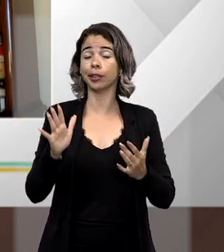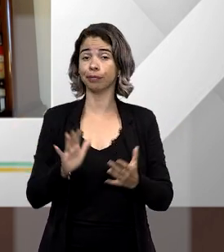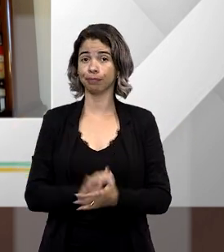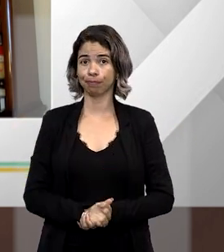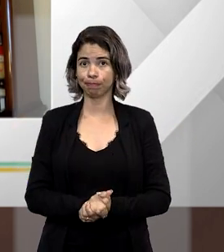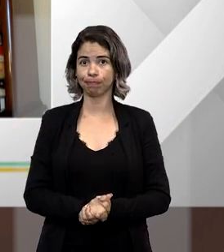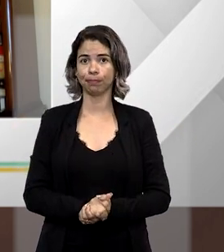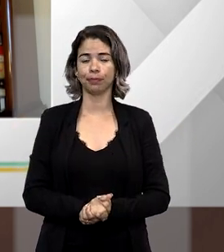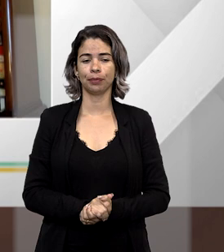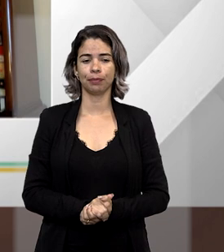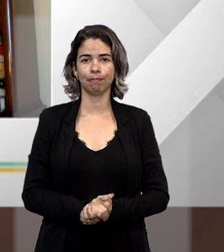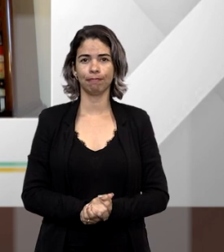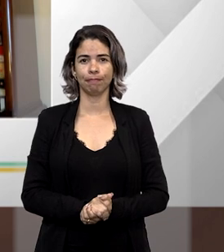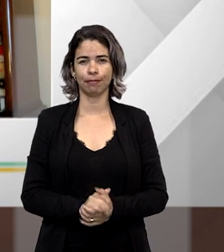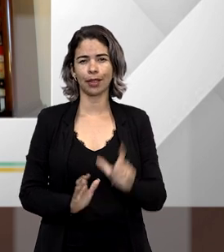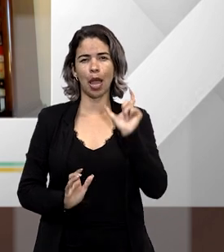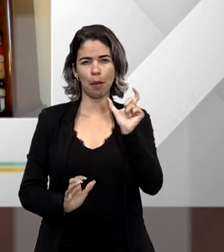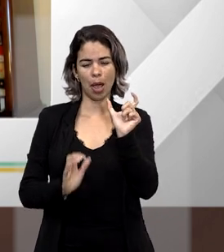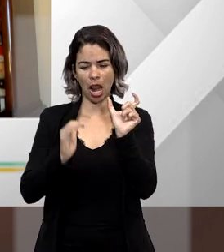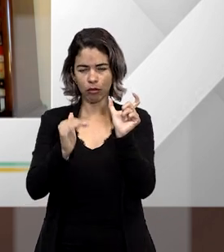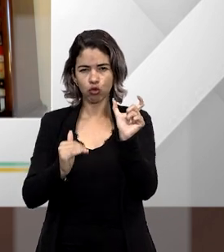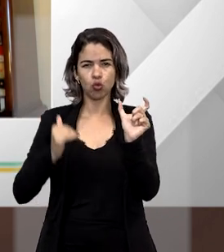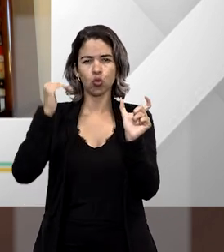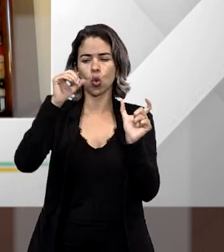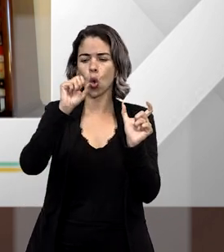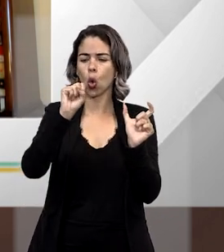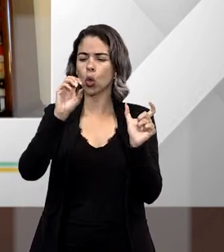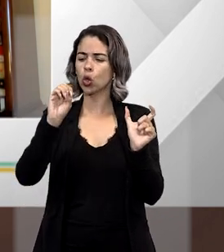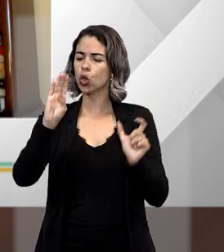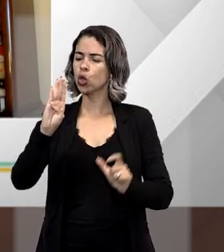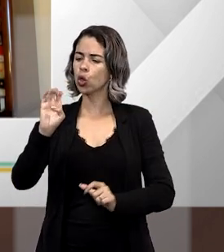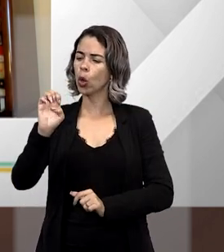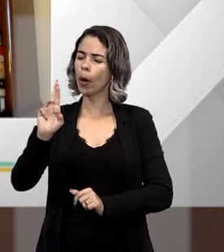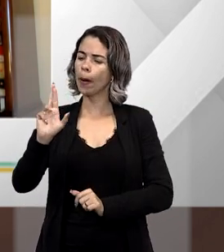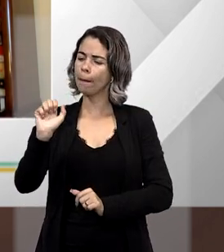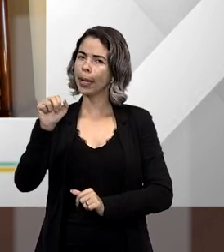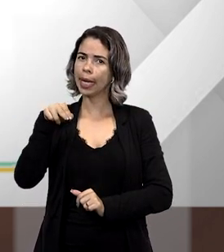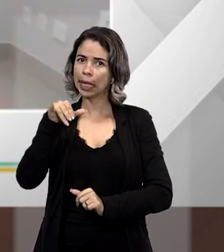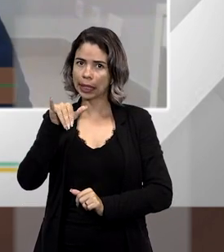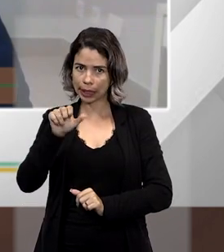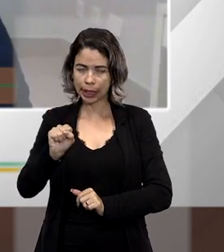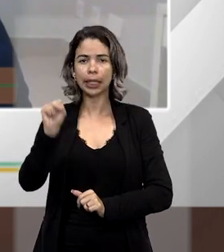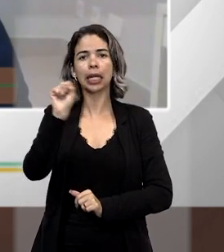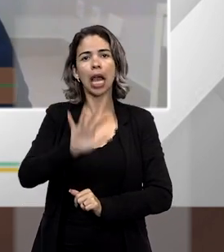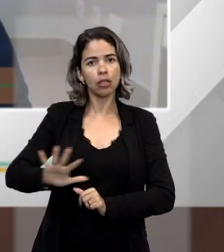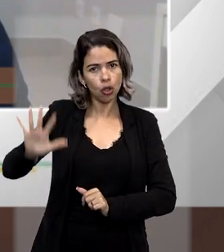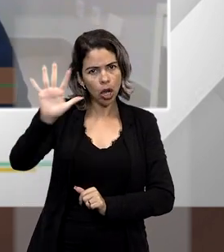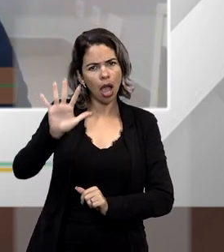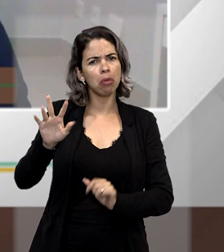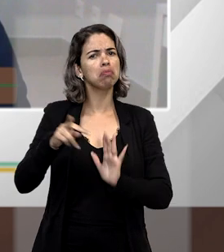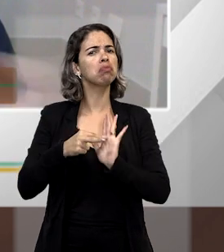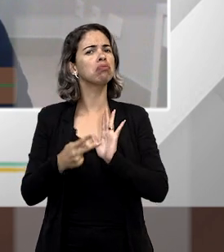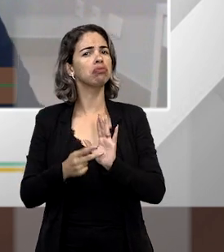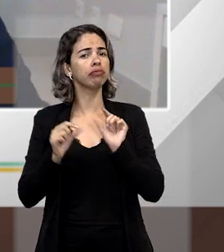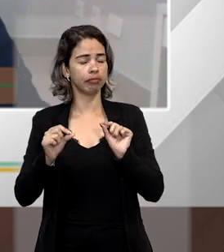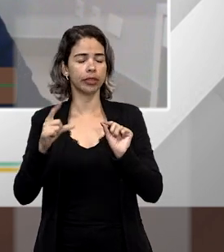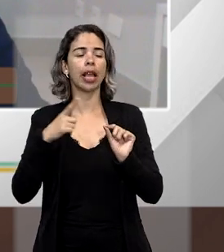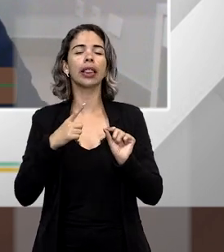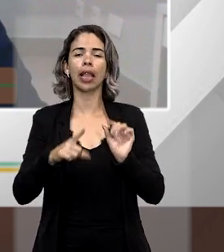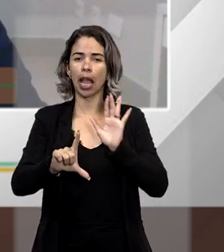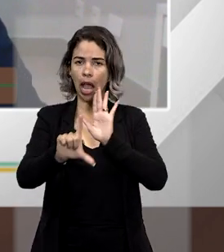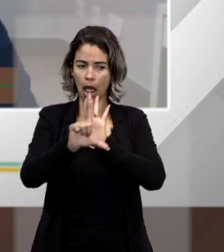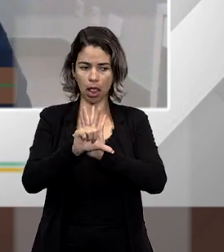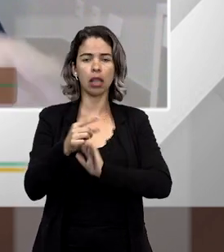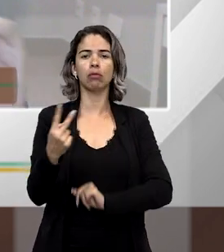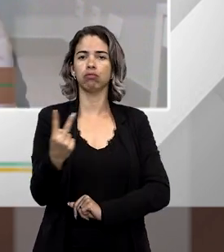Fátima, essa expressão soberania nacional, ela também é utilizada na 14.197, quando nós